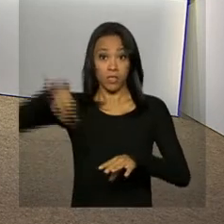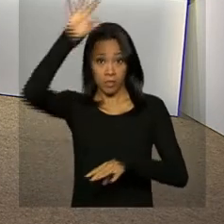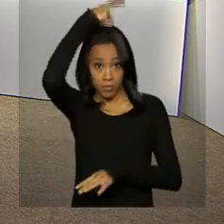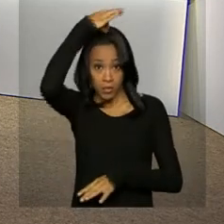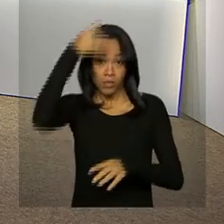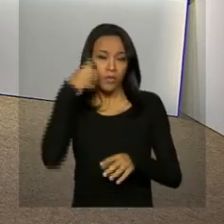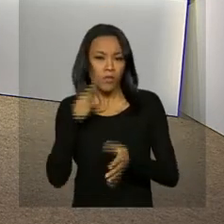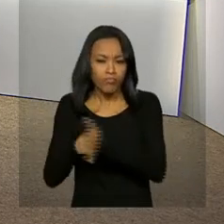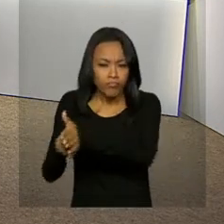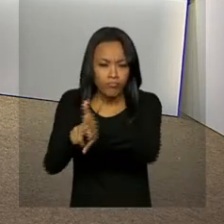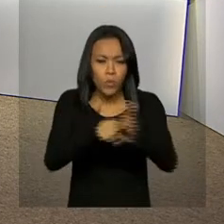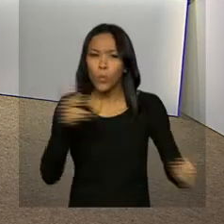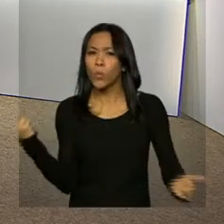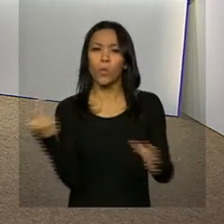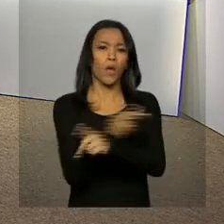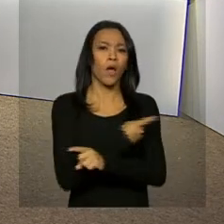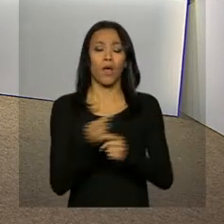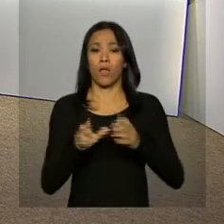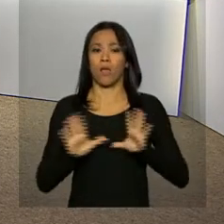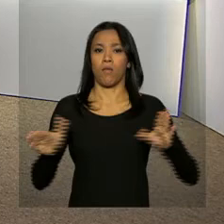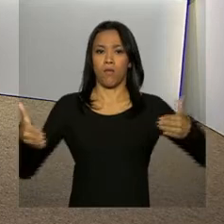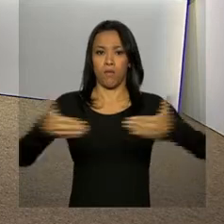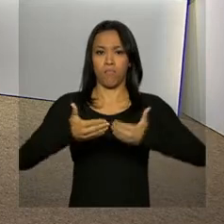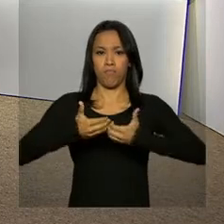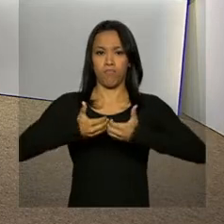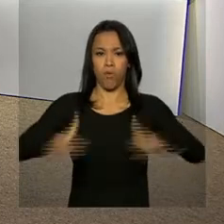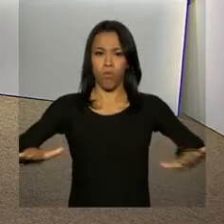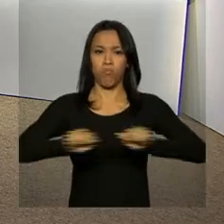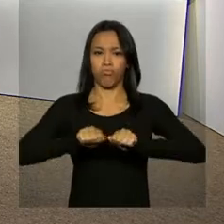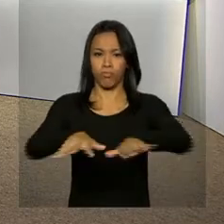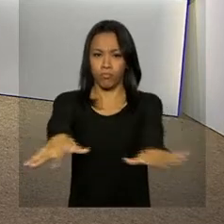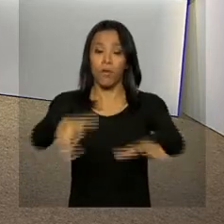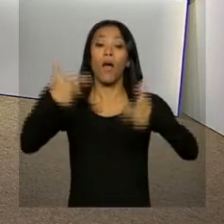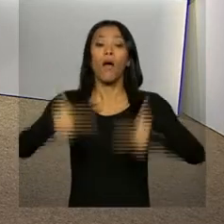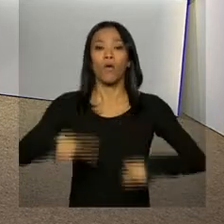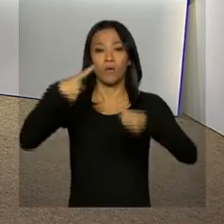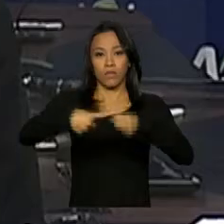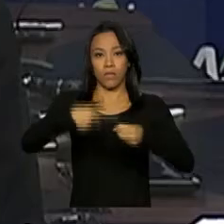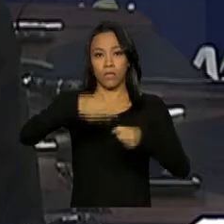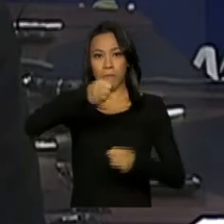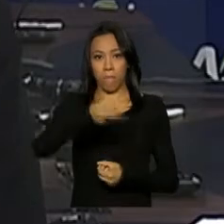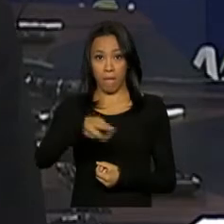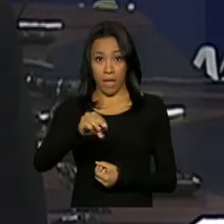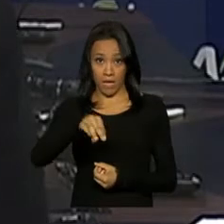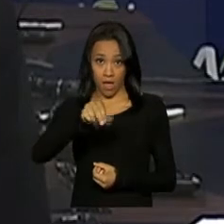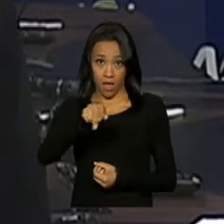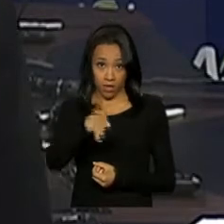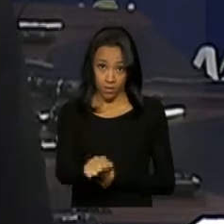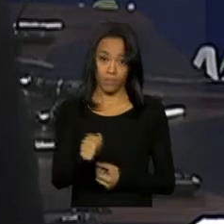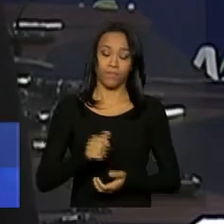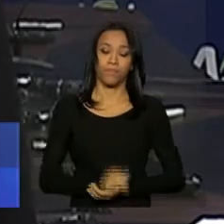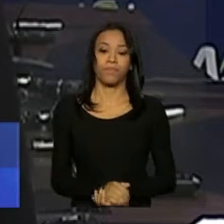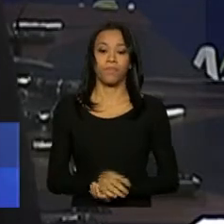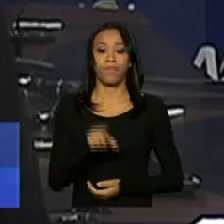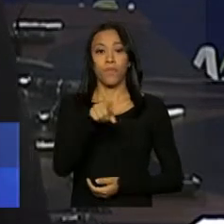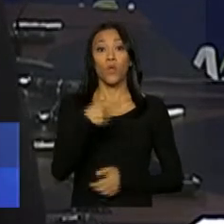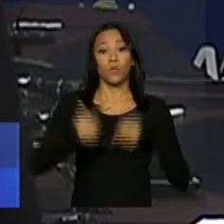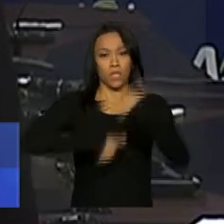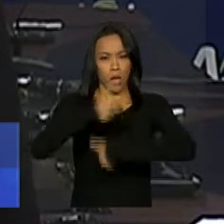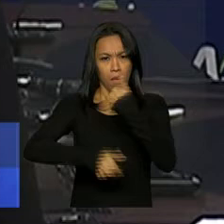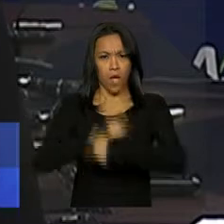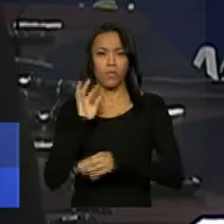reparação nas regiões atingidas pelo rompimento de uma barragem na cidade de Mariana. As ações de reparação serão